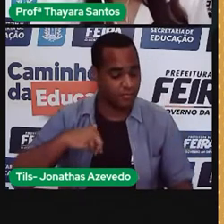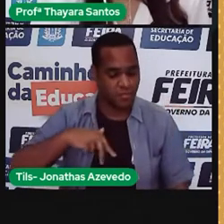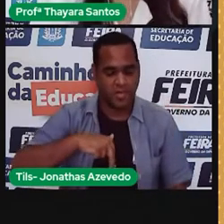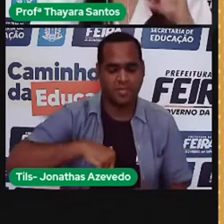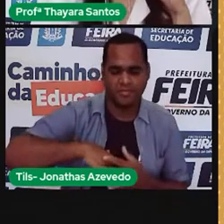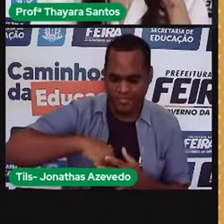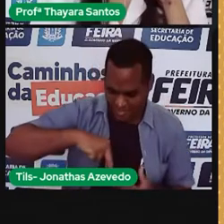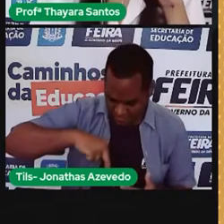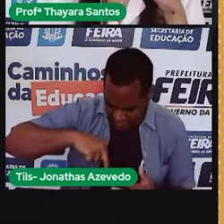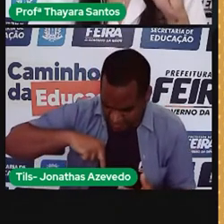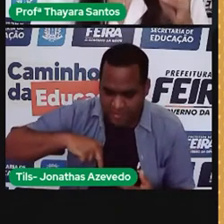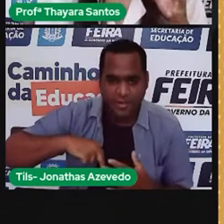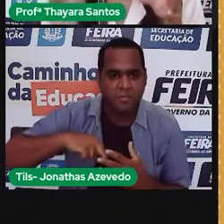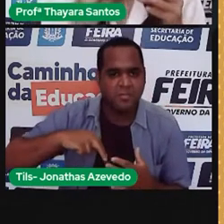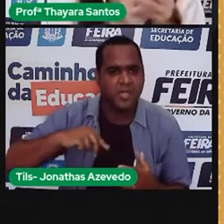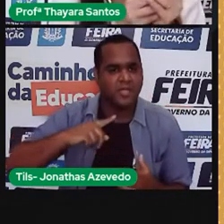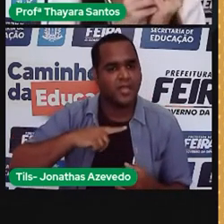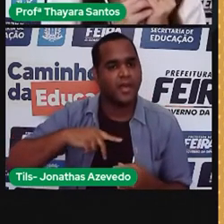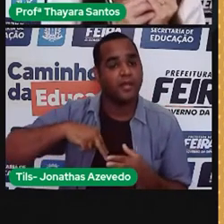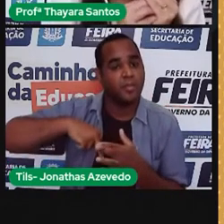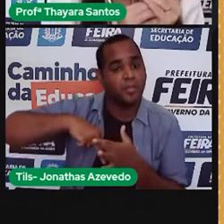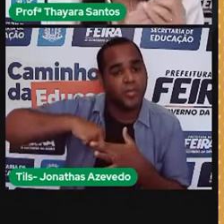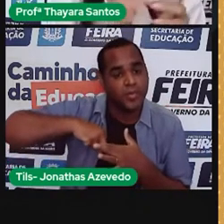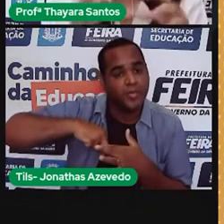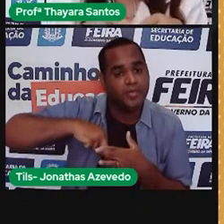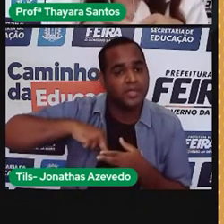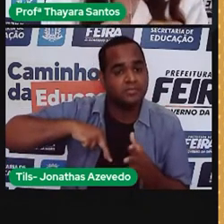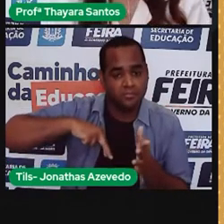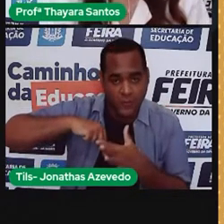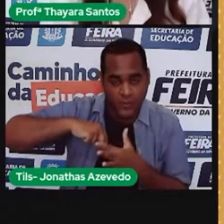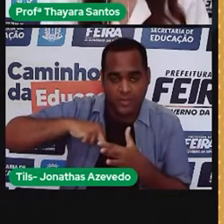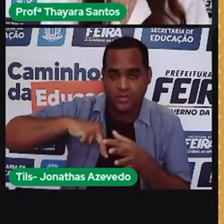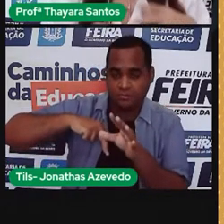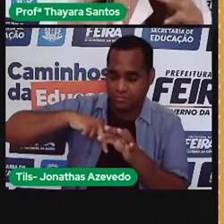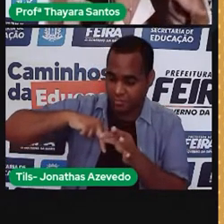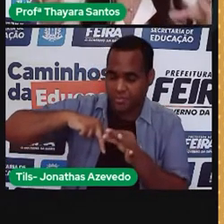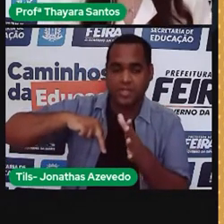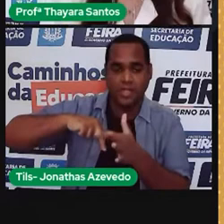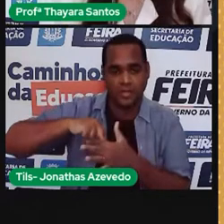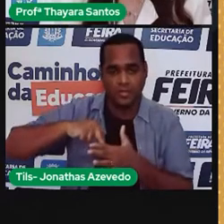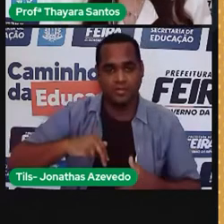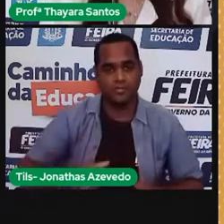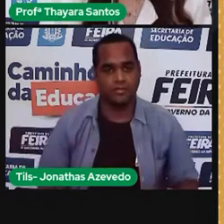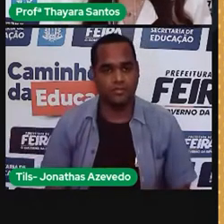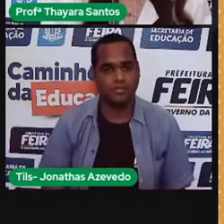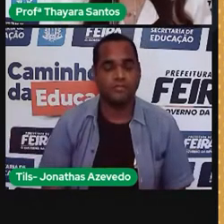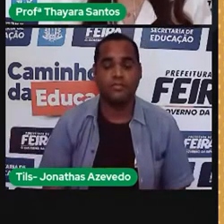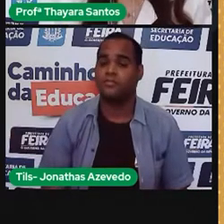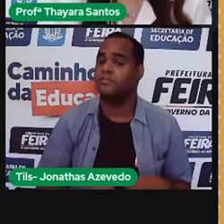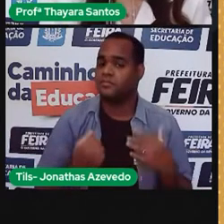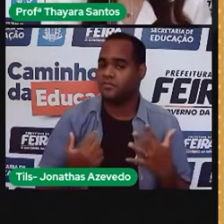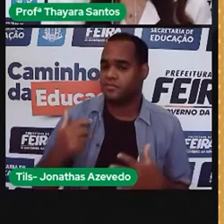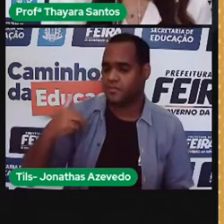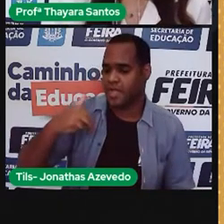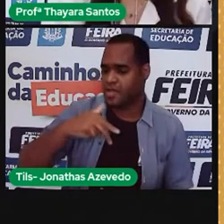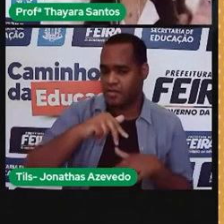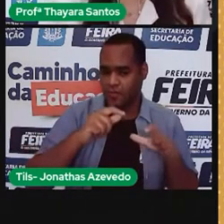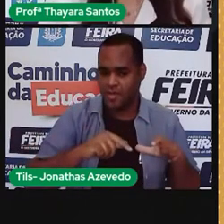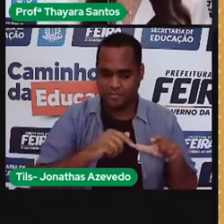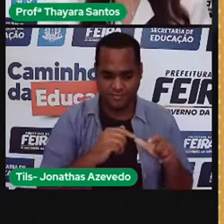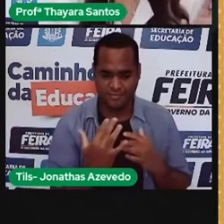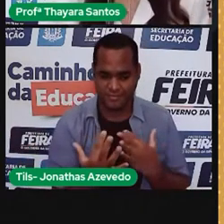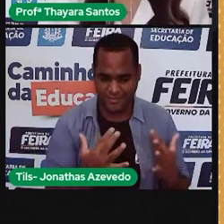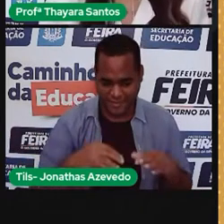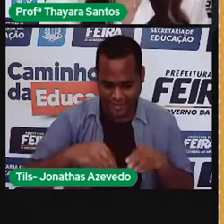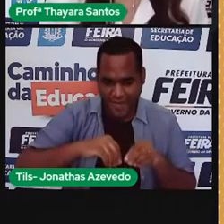roupa? O que o carrapicho faz? Ele gruda. Gruda na nossa roupa. Quando a gente anda pelo mato e isso acontece, a